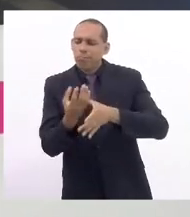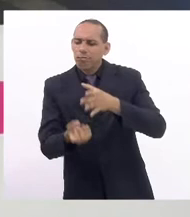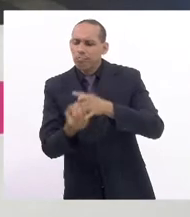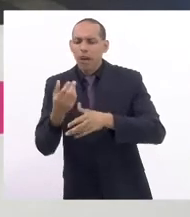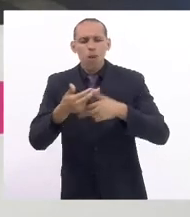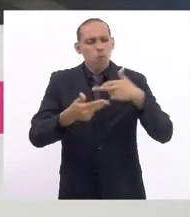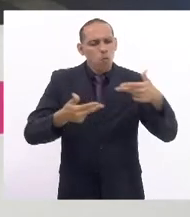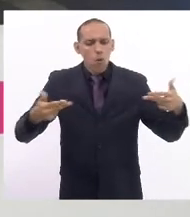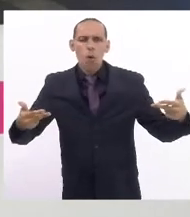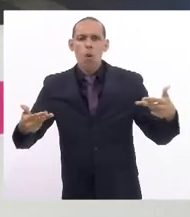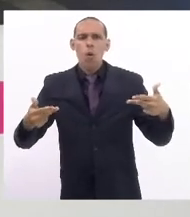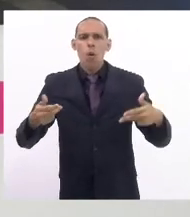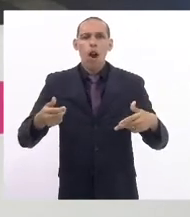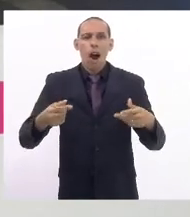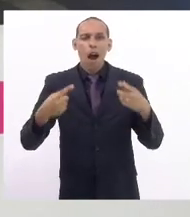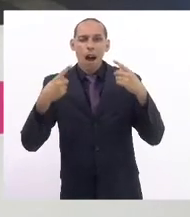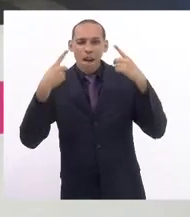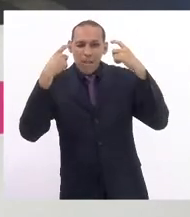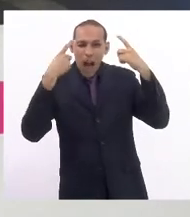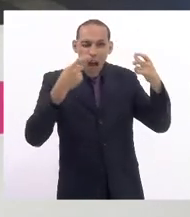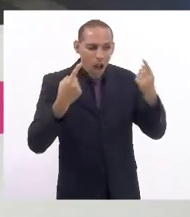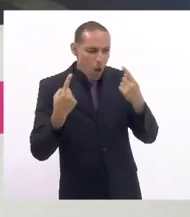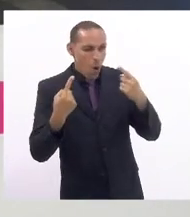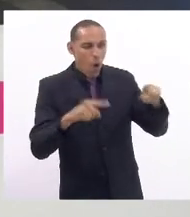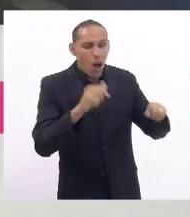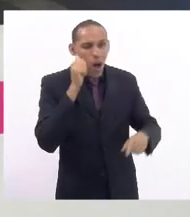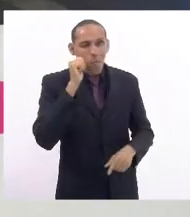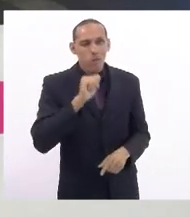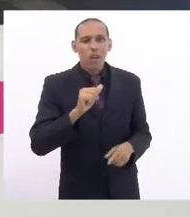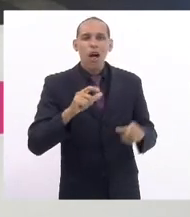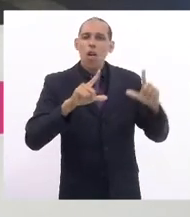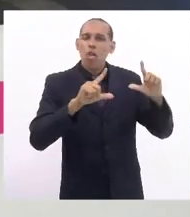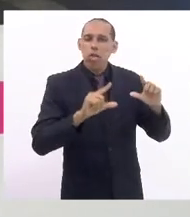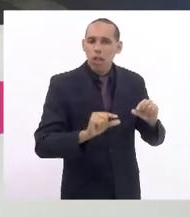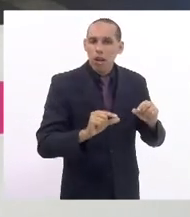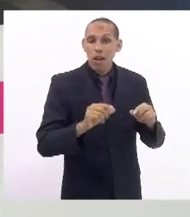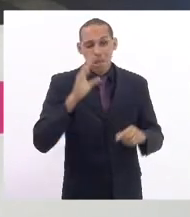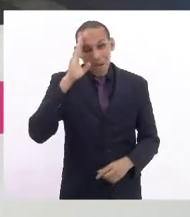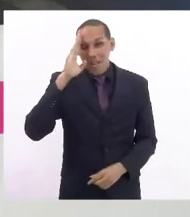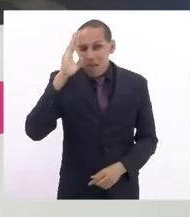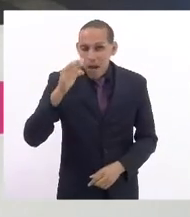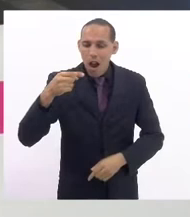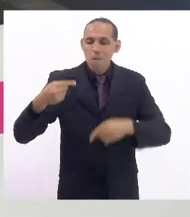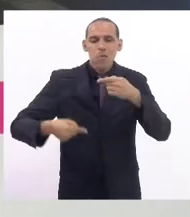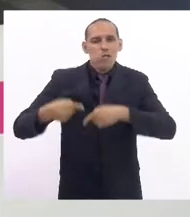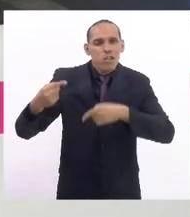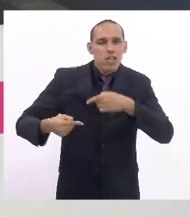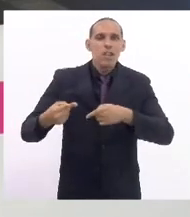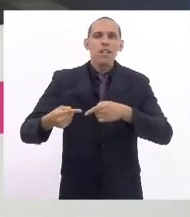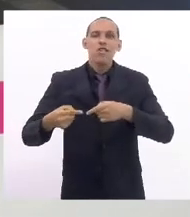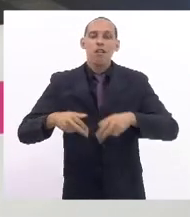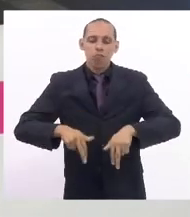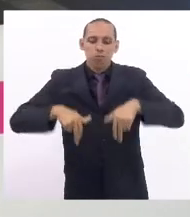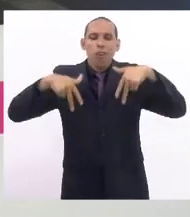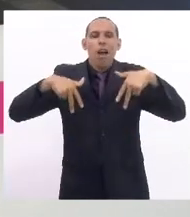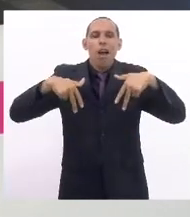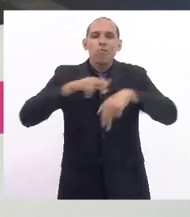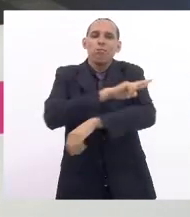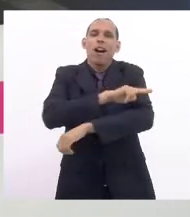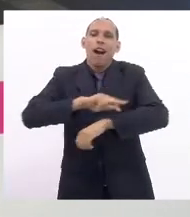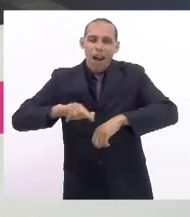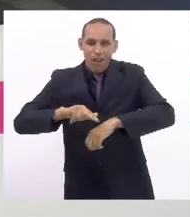violência contra as mulheres principalmente a violência política de gênero e raça é uma realidade